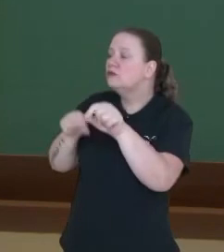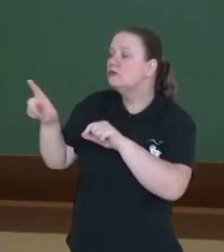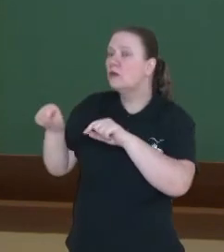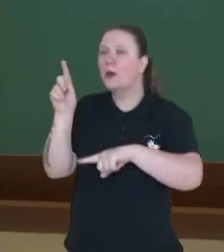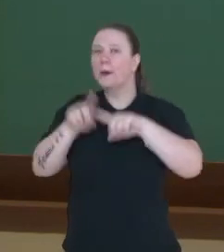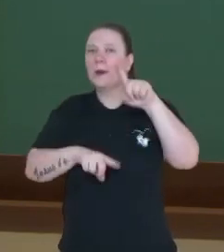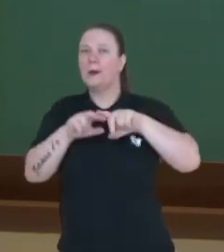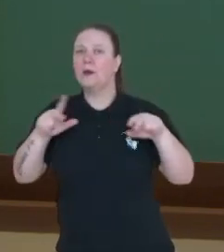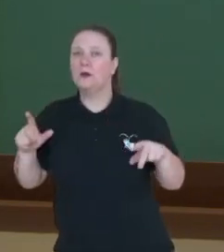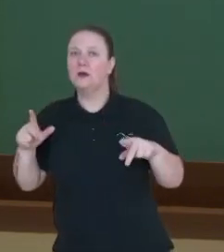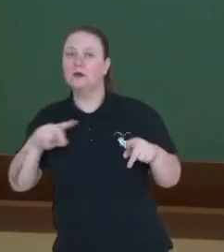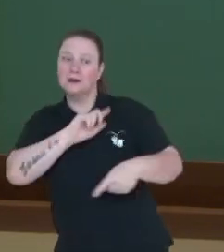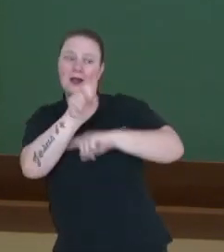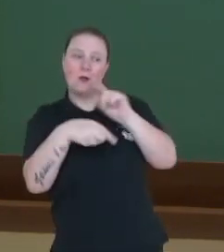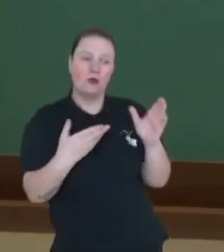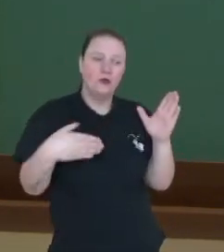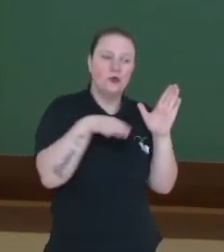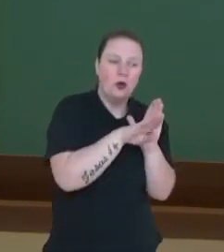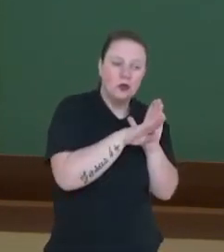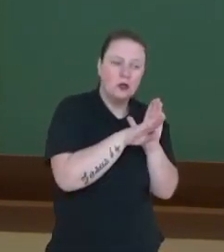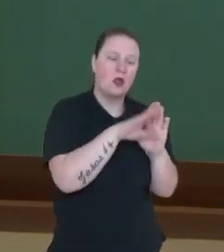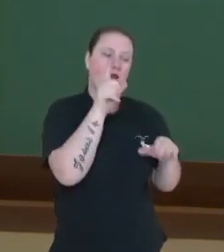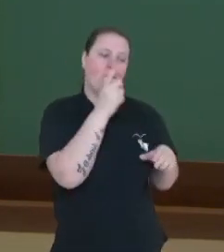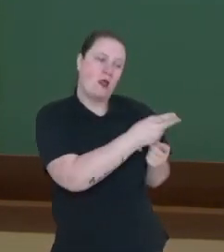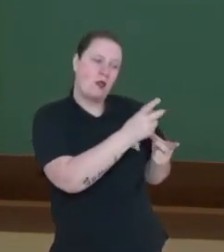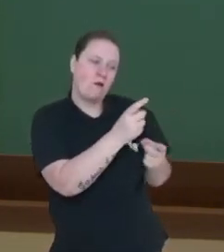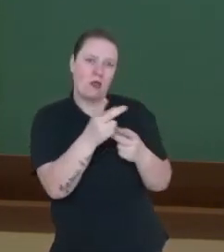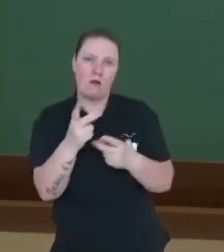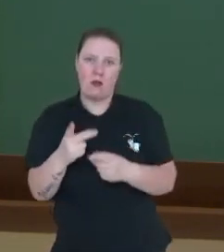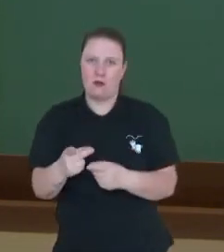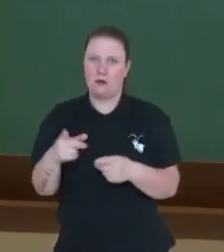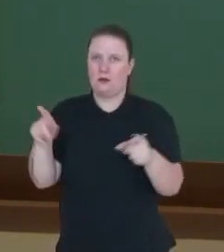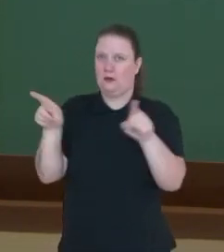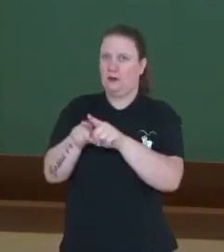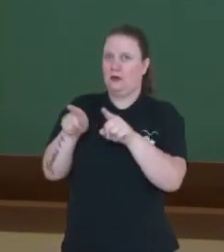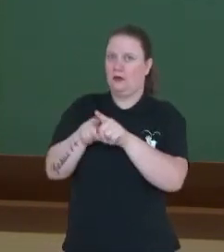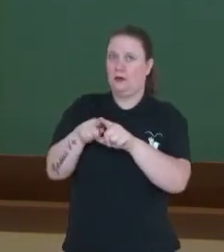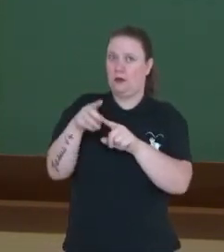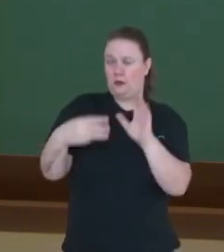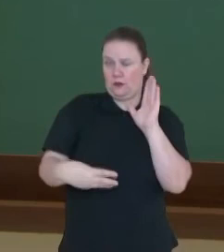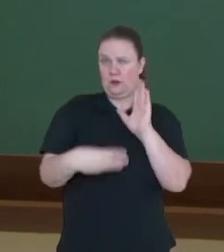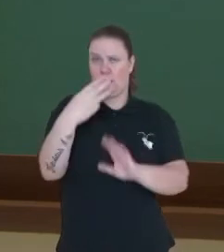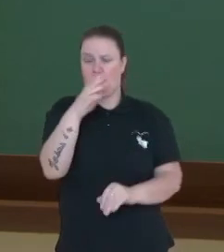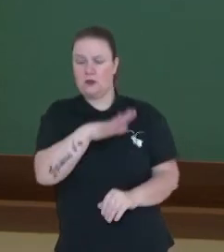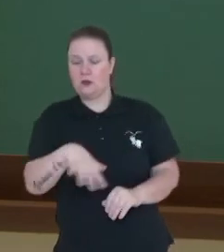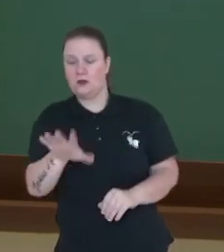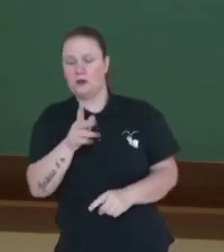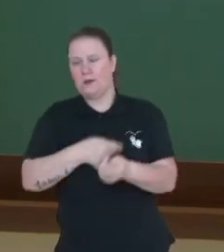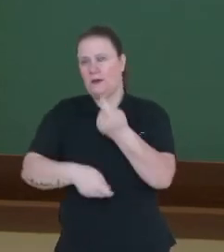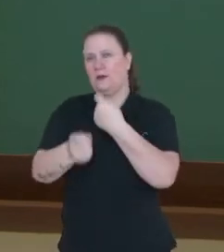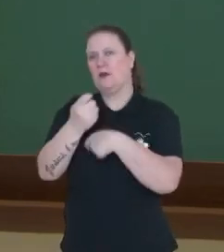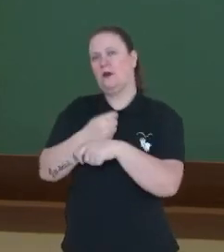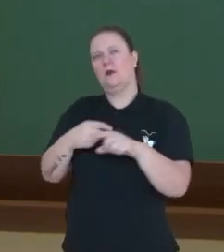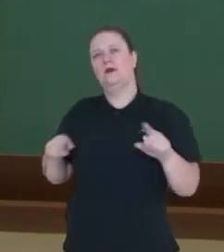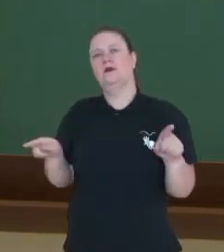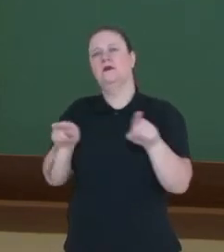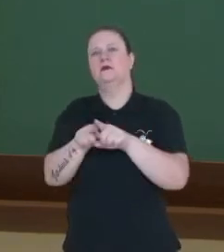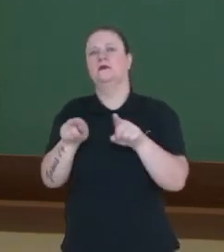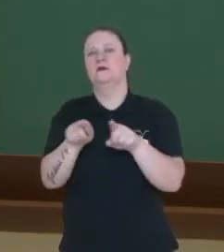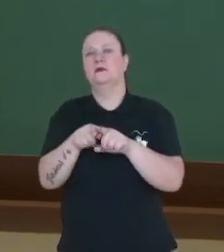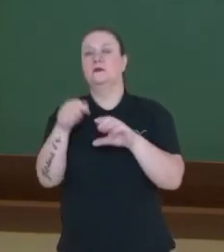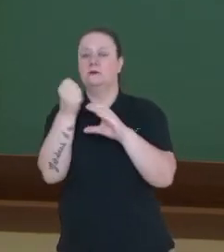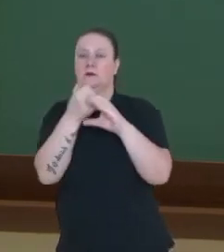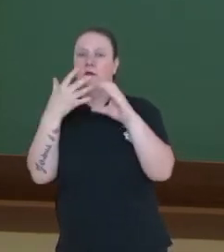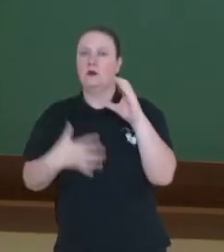produtos no atacado para revender nas suas lojas. Então, isso faz parte do setor terciário da economia também, e é uma